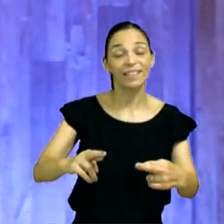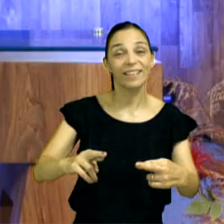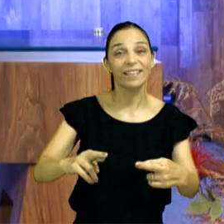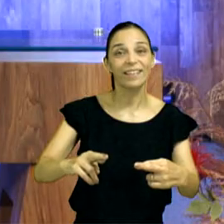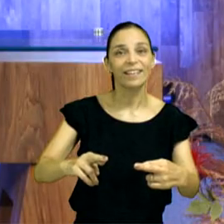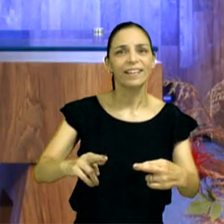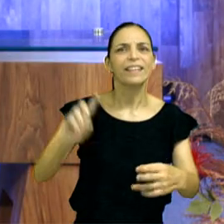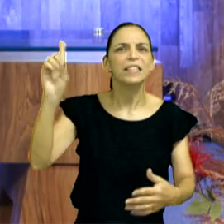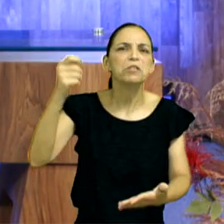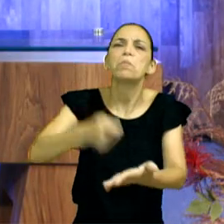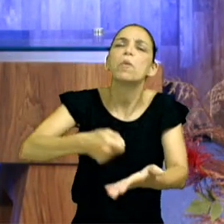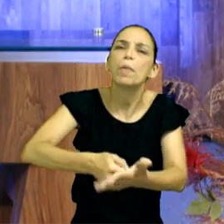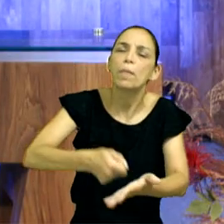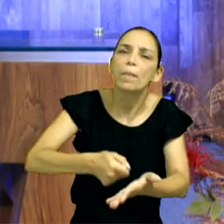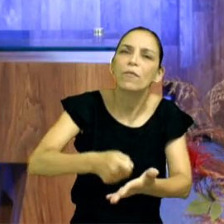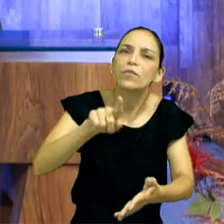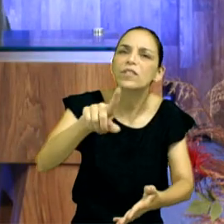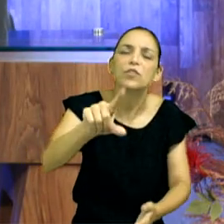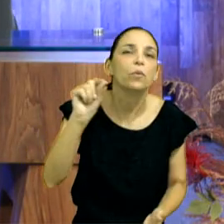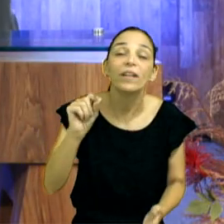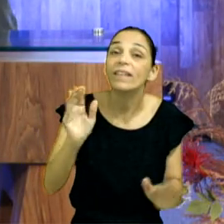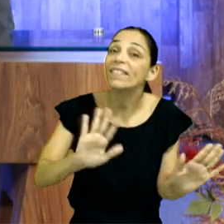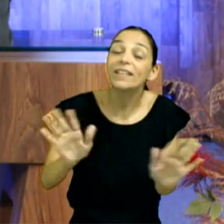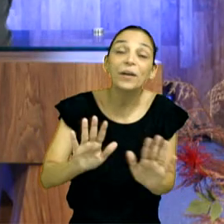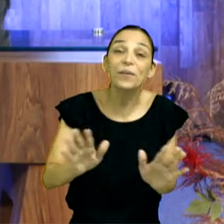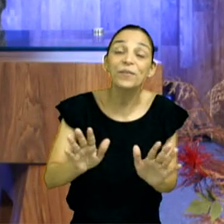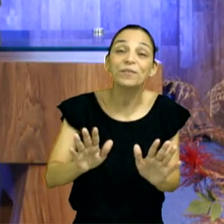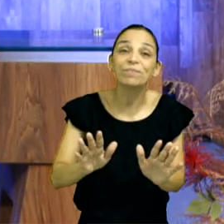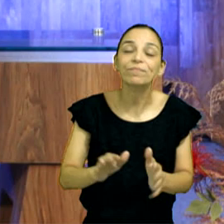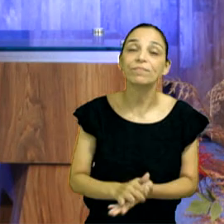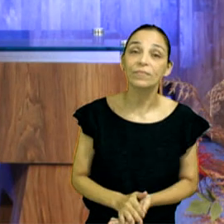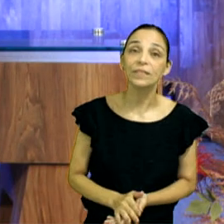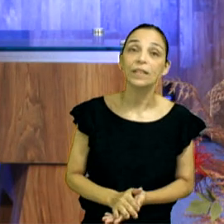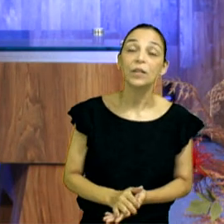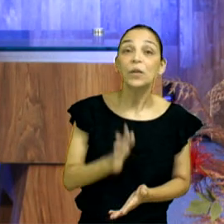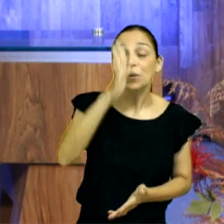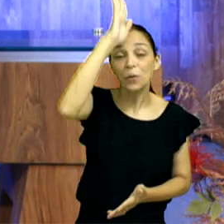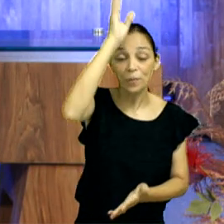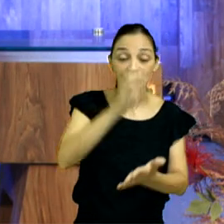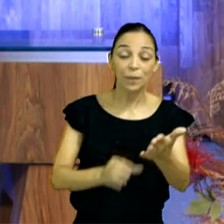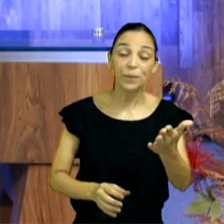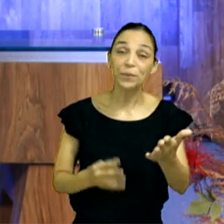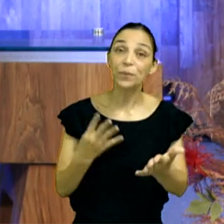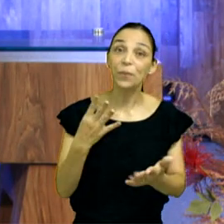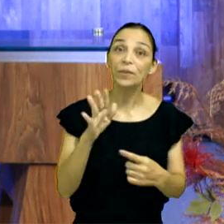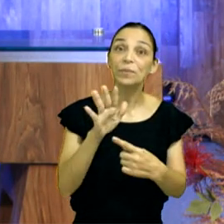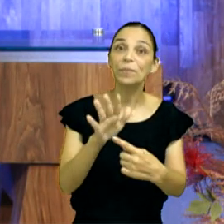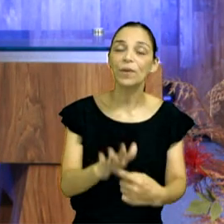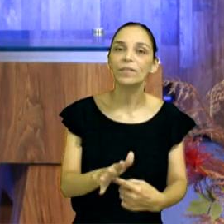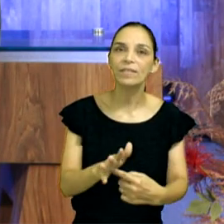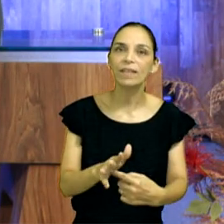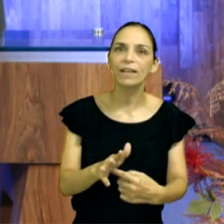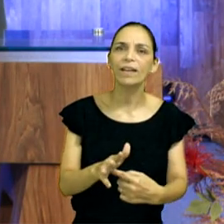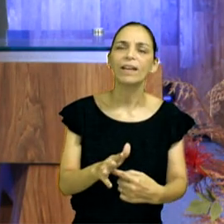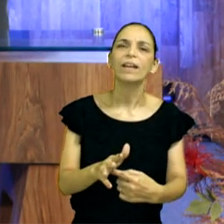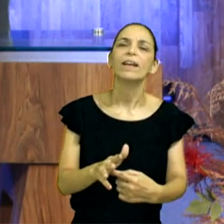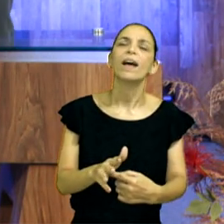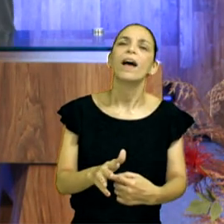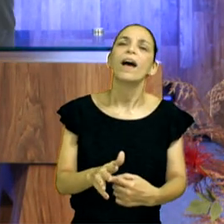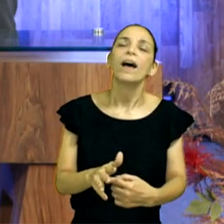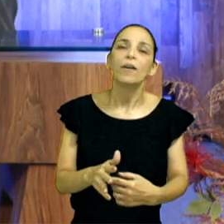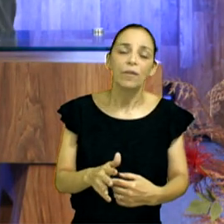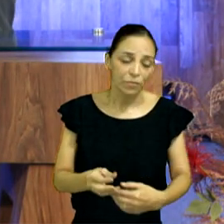Ele não impõe. Lá no livro de Romanos, no capítulo 4, diz assim, rogo-vos, pois, irmãos, que apresenteis os vossos corpos